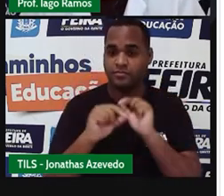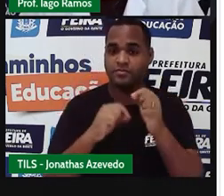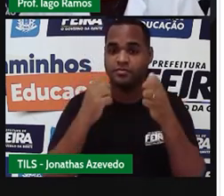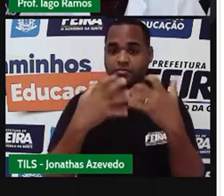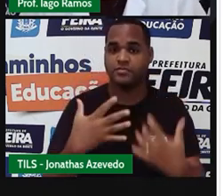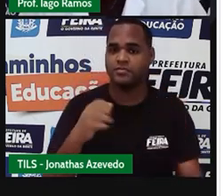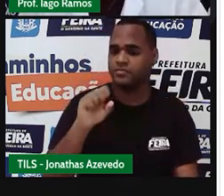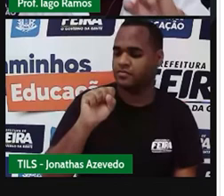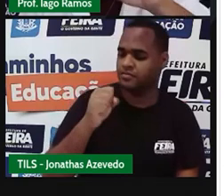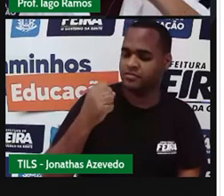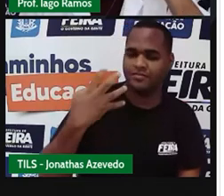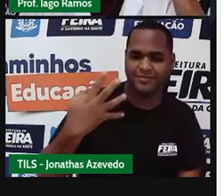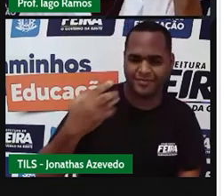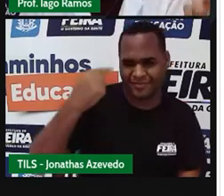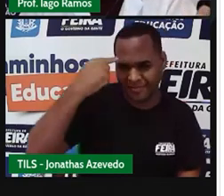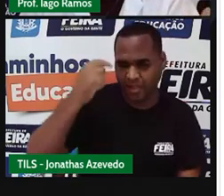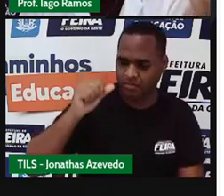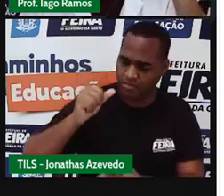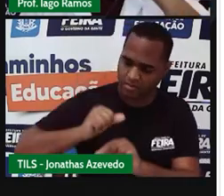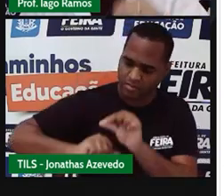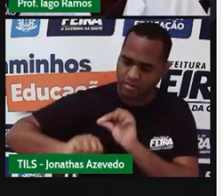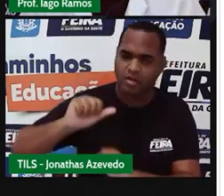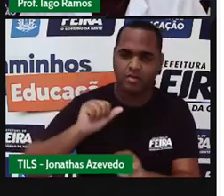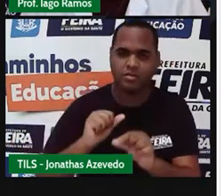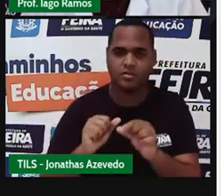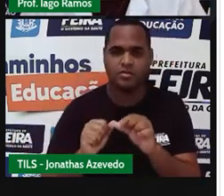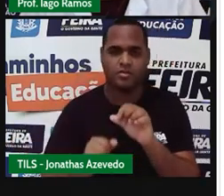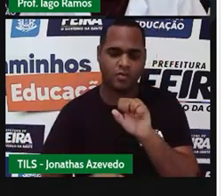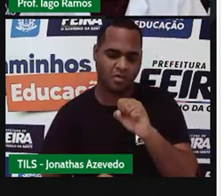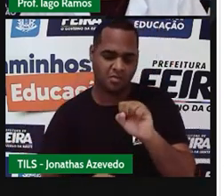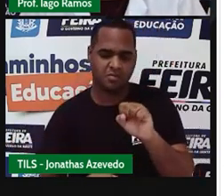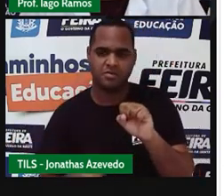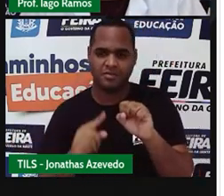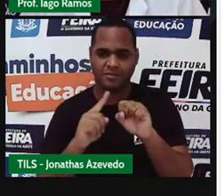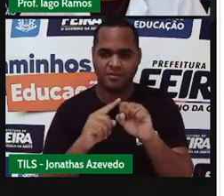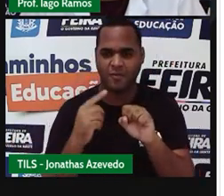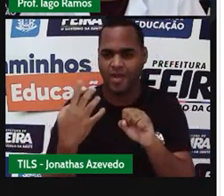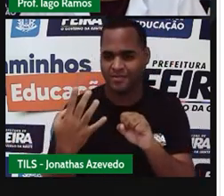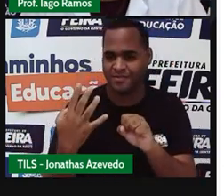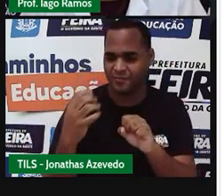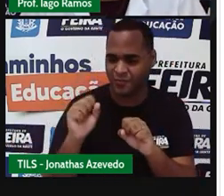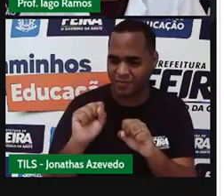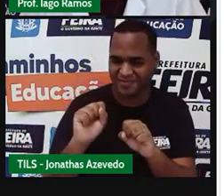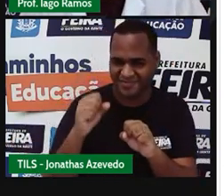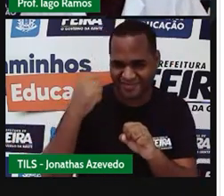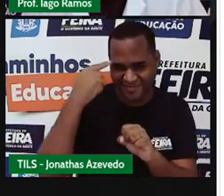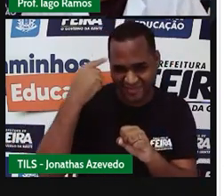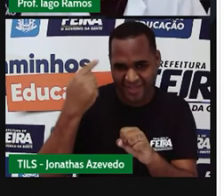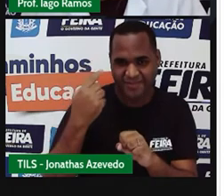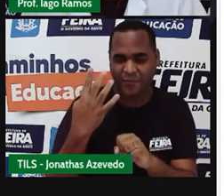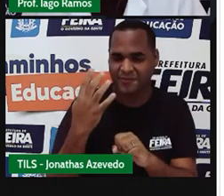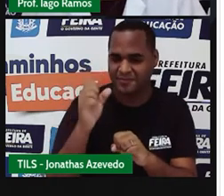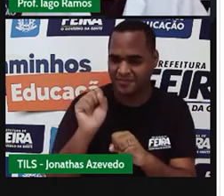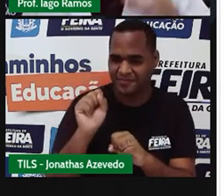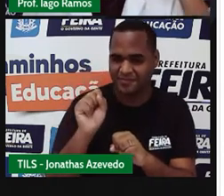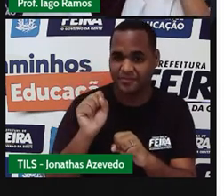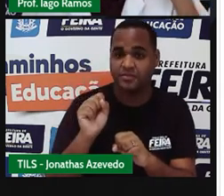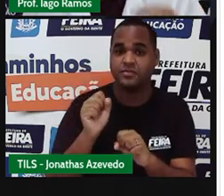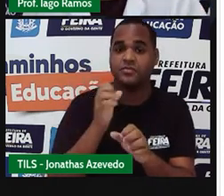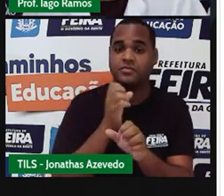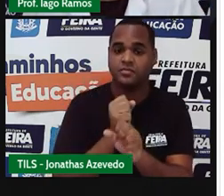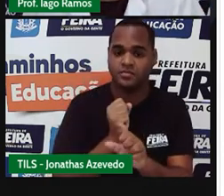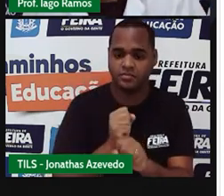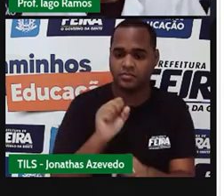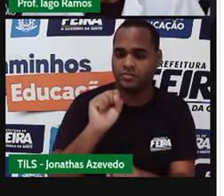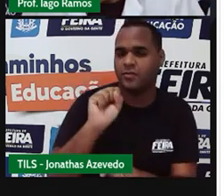do 84, você bota o 4 na frente e o 8 atrás, vira um 48 e faz uma soma de